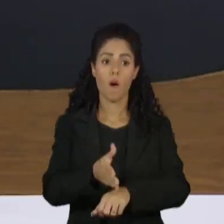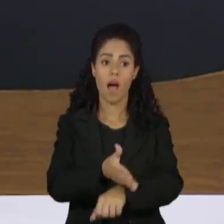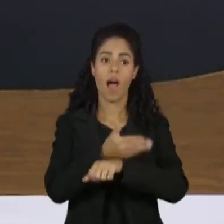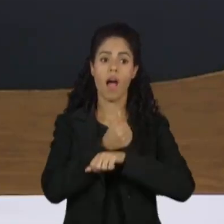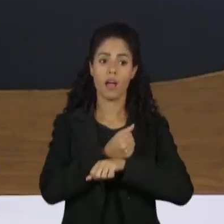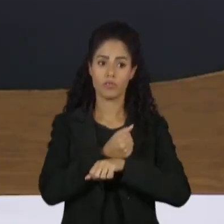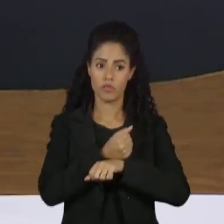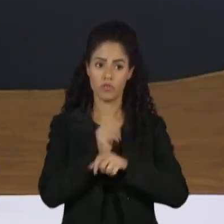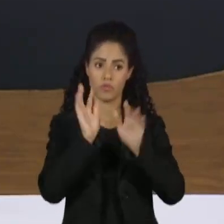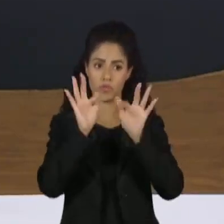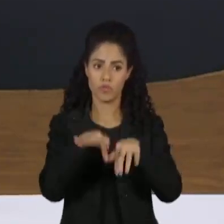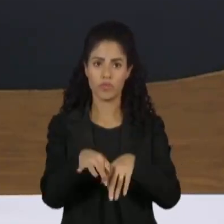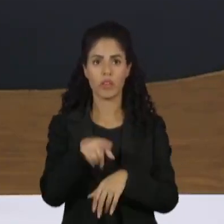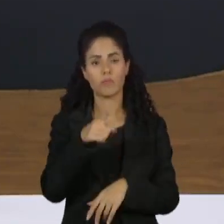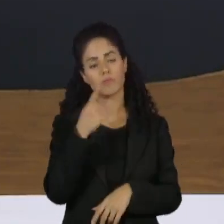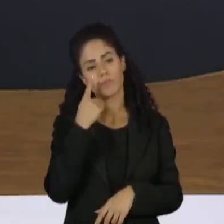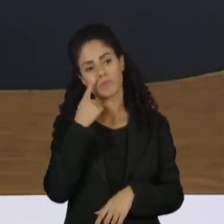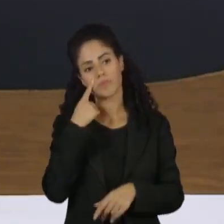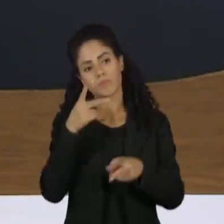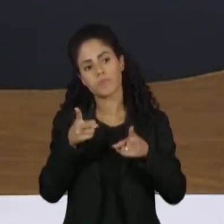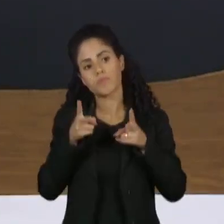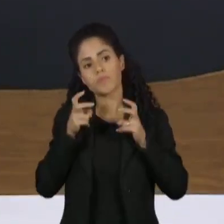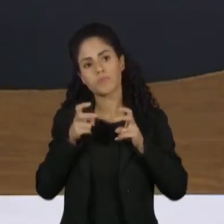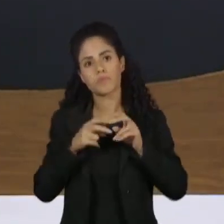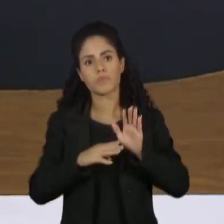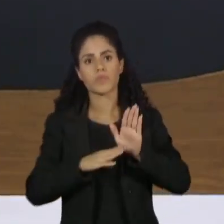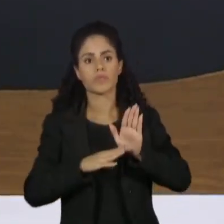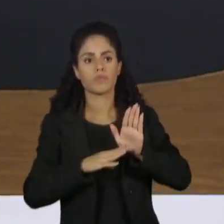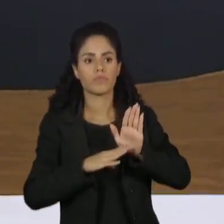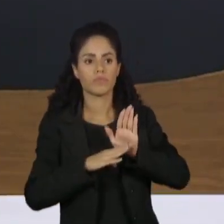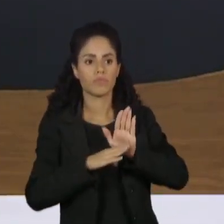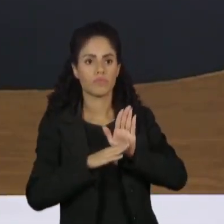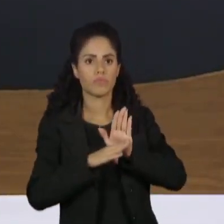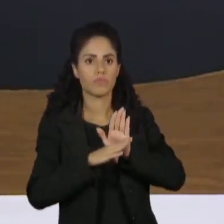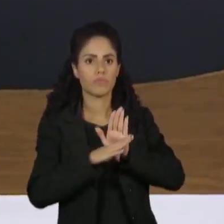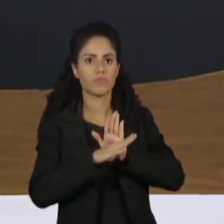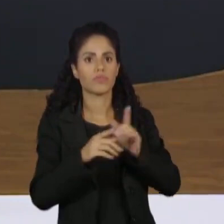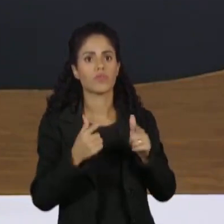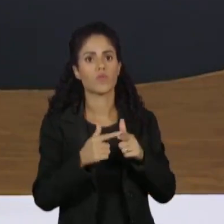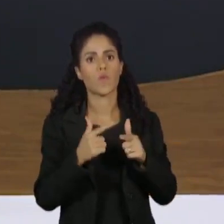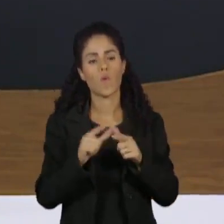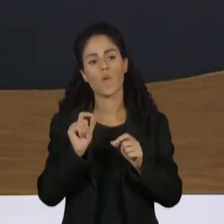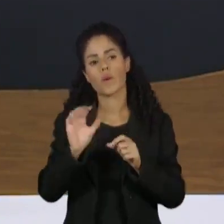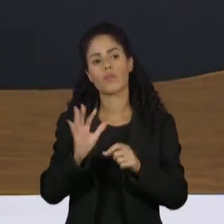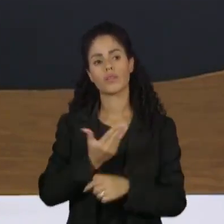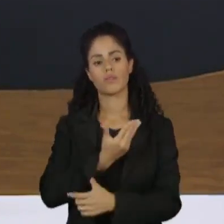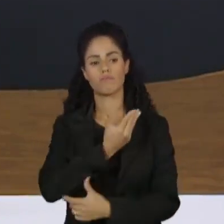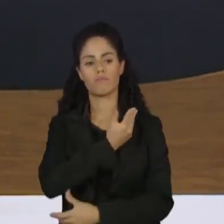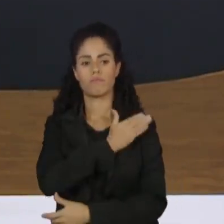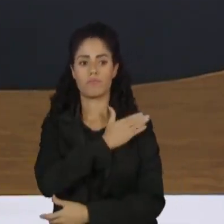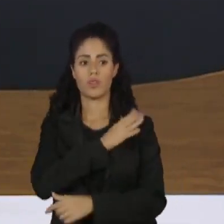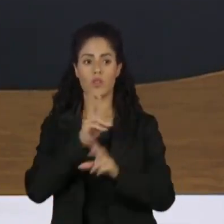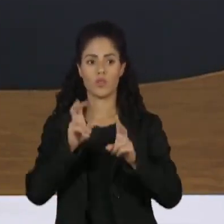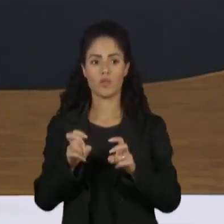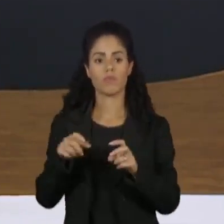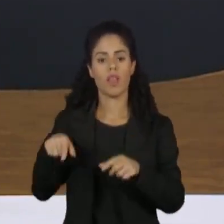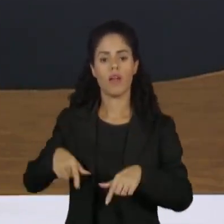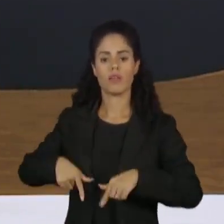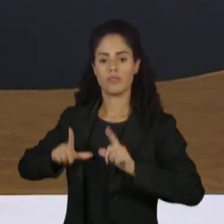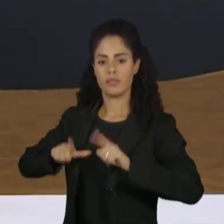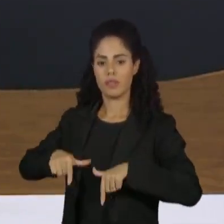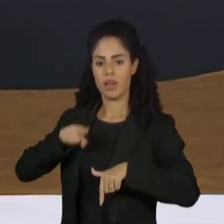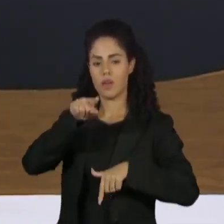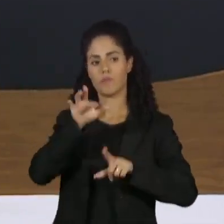A gente tem visto aí o crescimento do antissemitismo no mundo em decorrência do conflito de Israel. Quando da sua